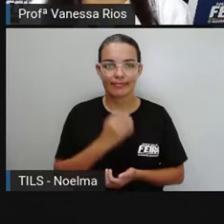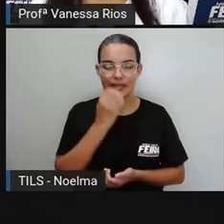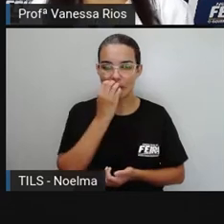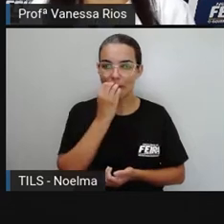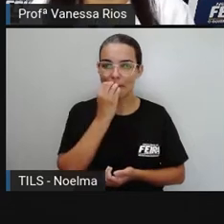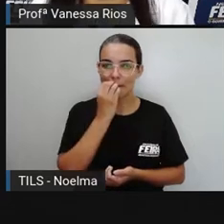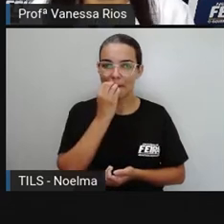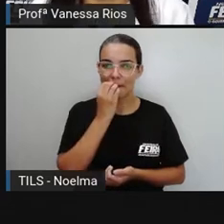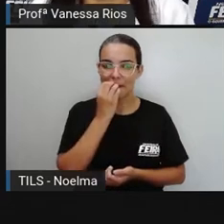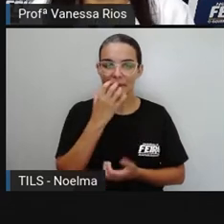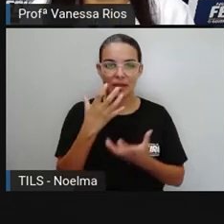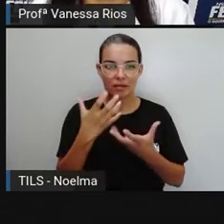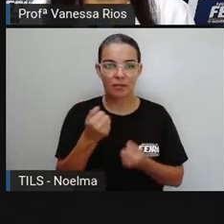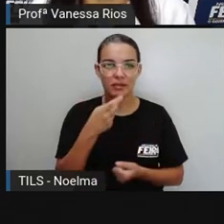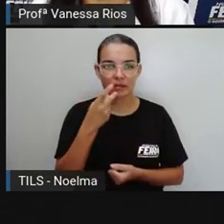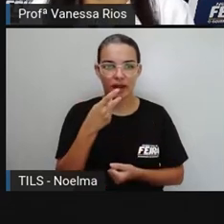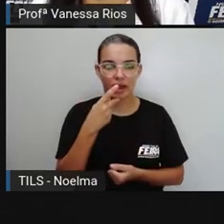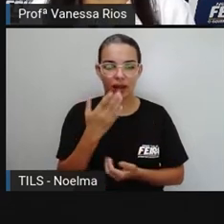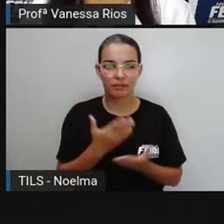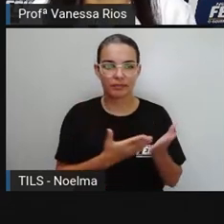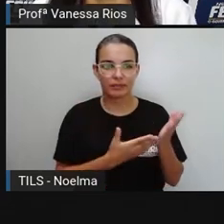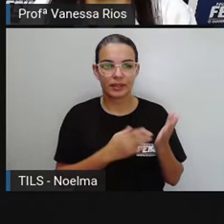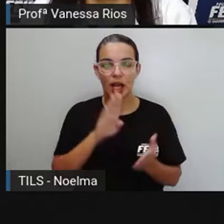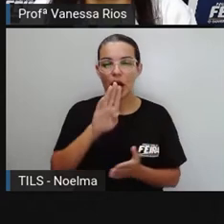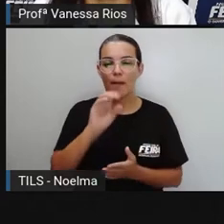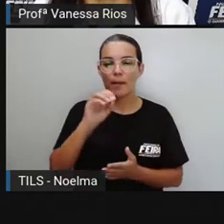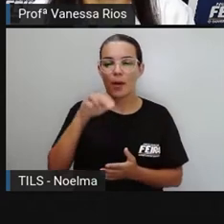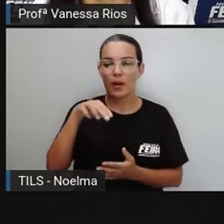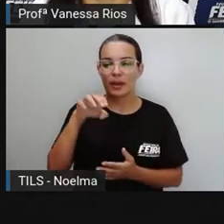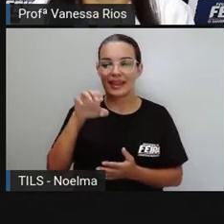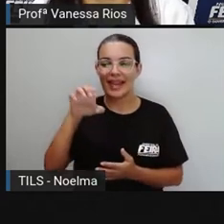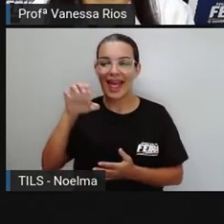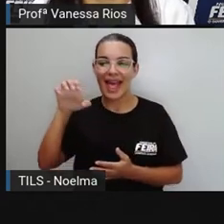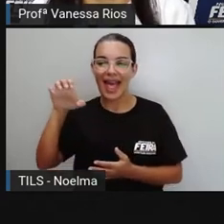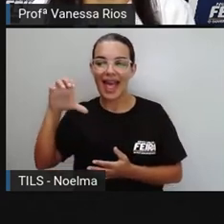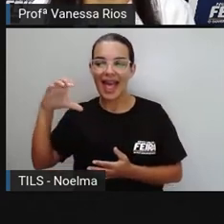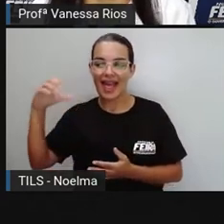vamos lá falar a palavra boneca, ó. Boneca.